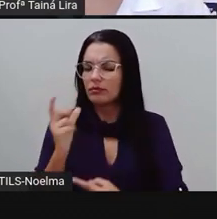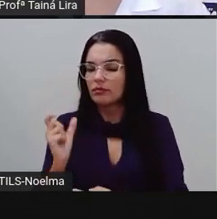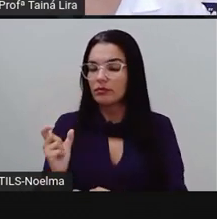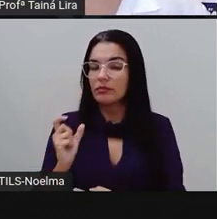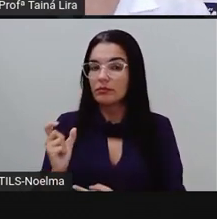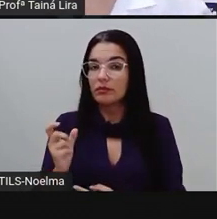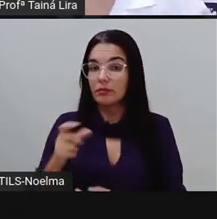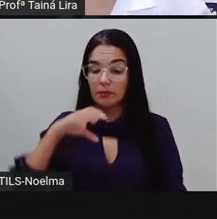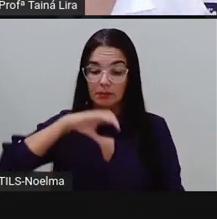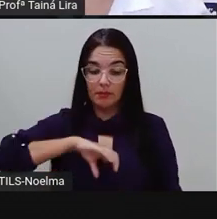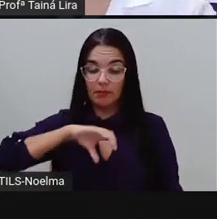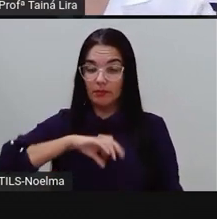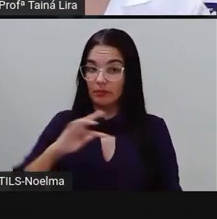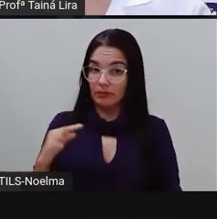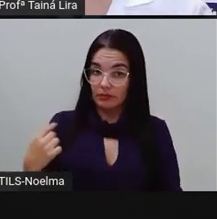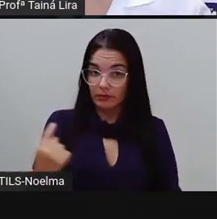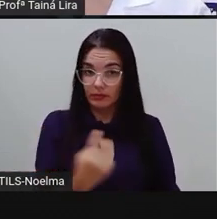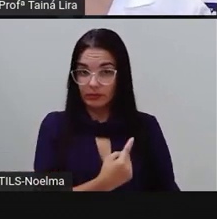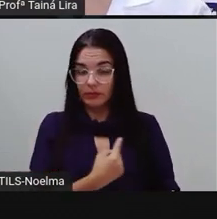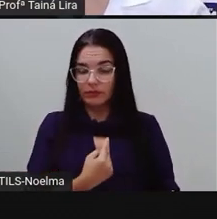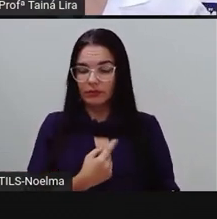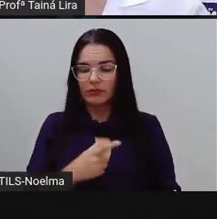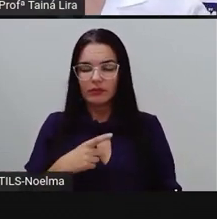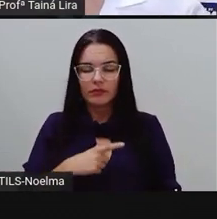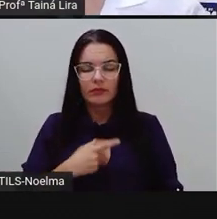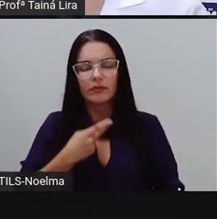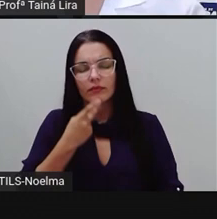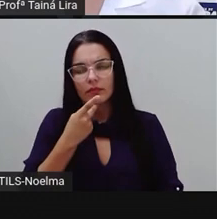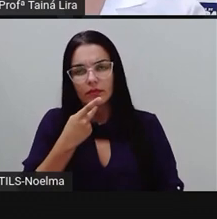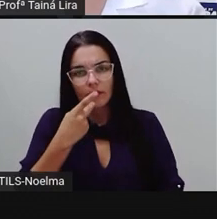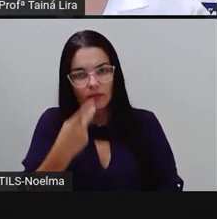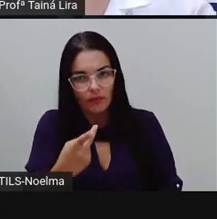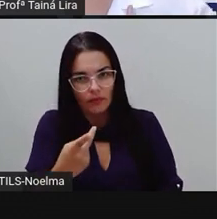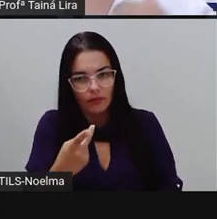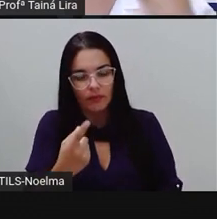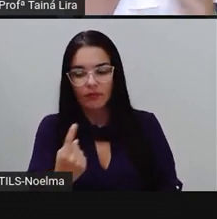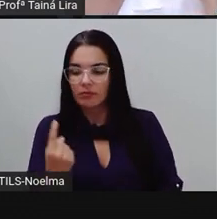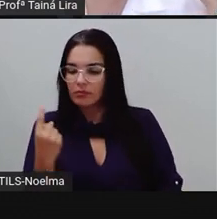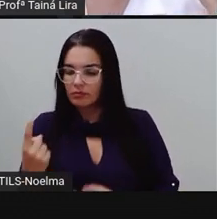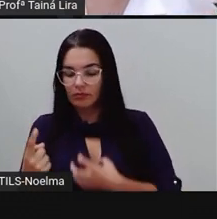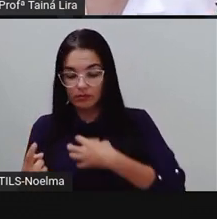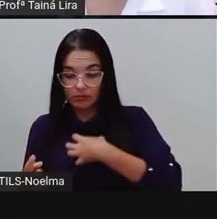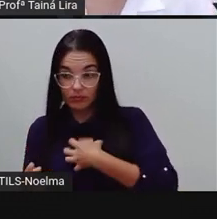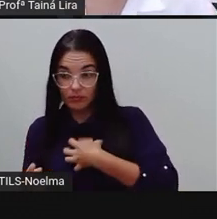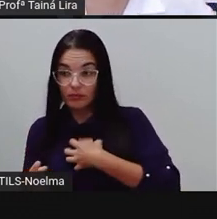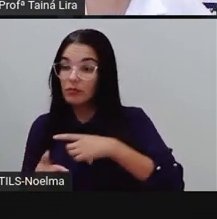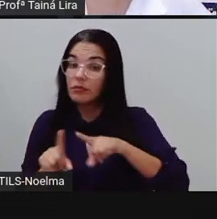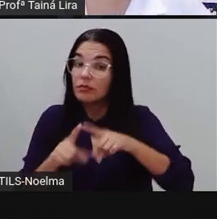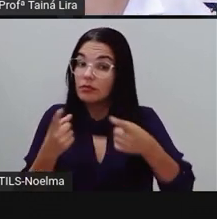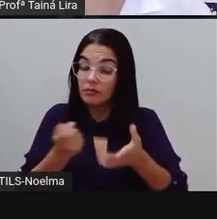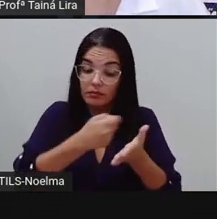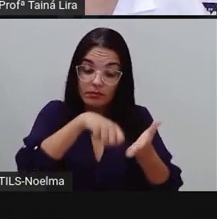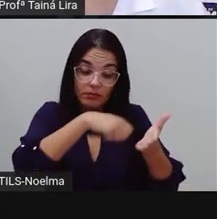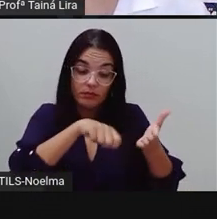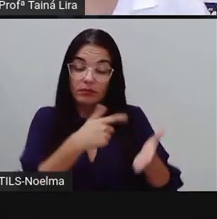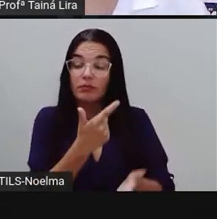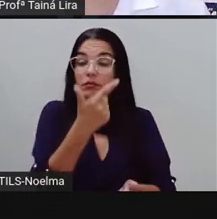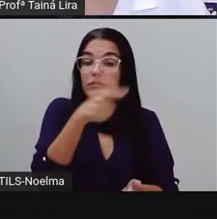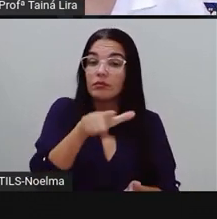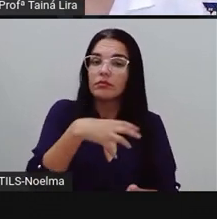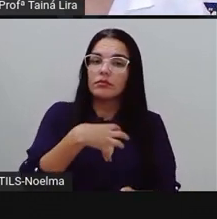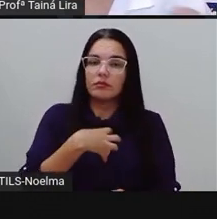português que a gente pronuncia de uma forma, mas a gente escreve de outra forma,